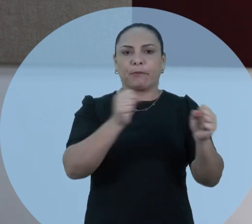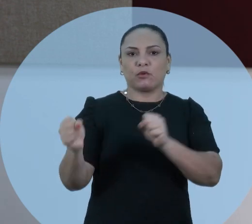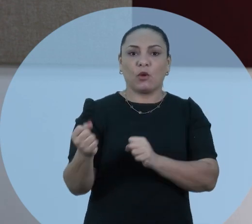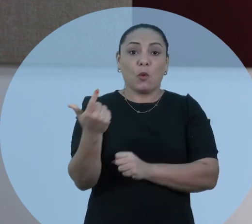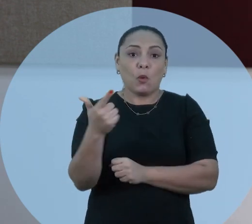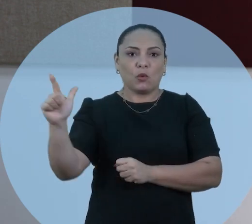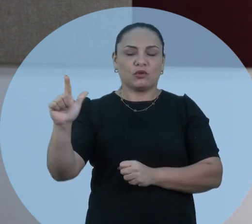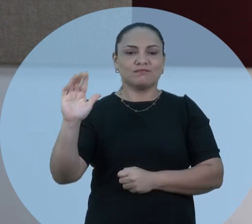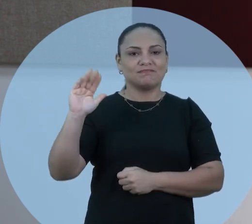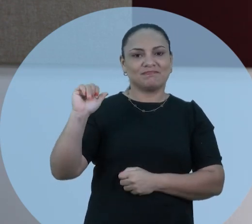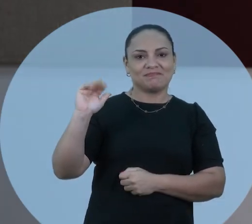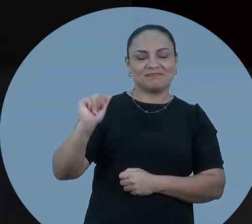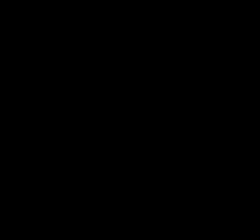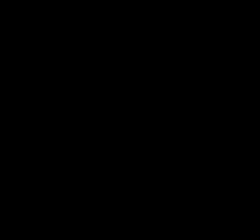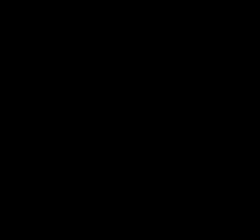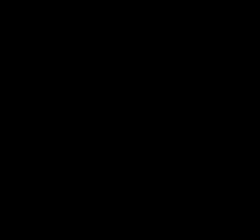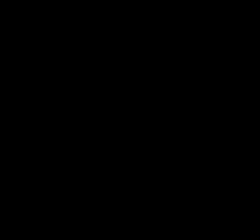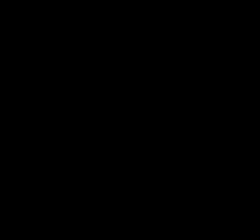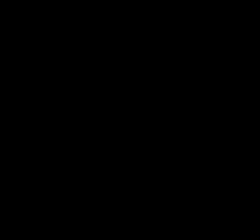Até a próxima.